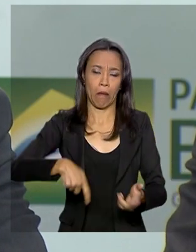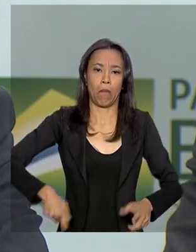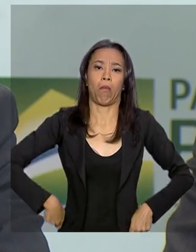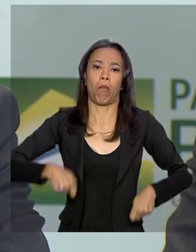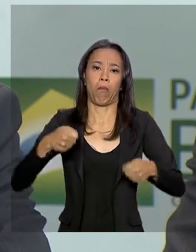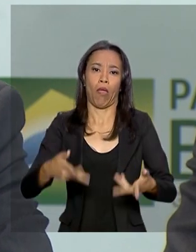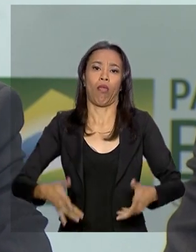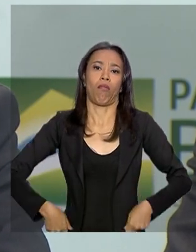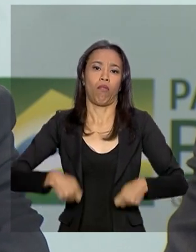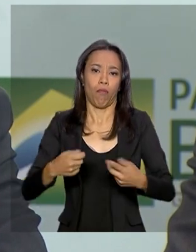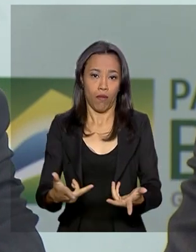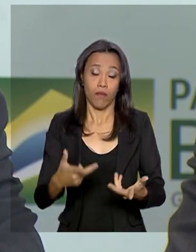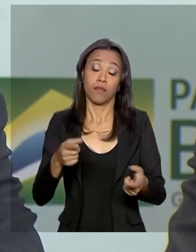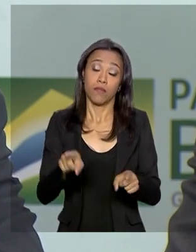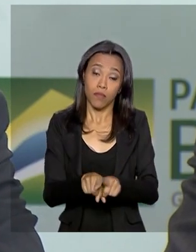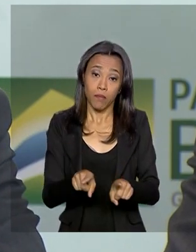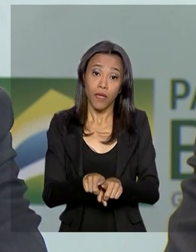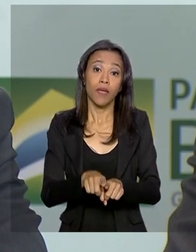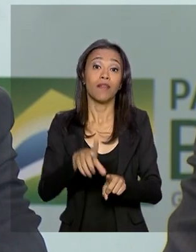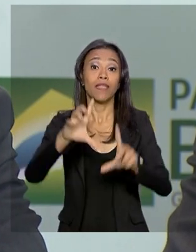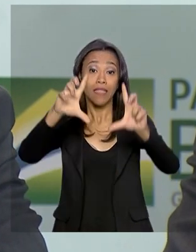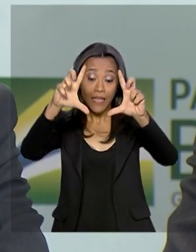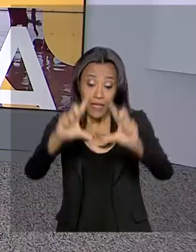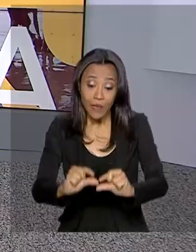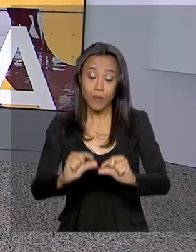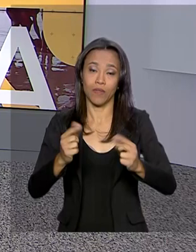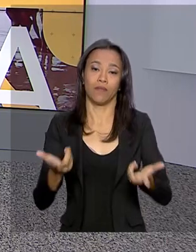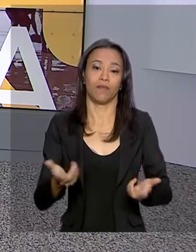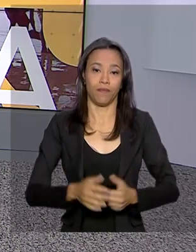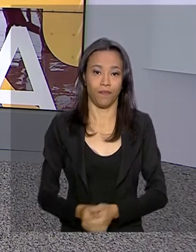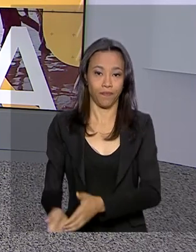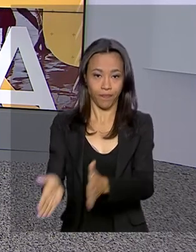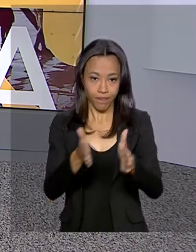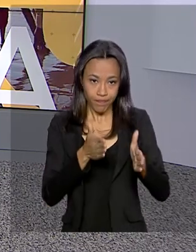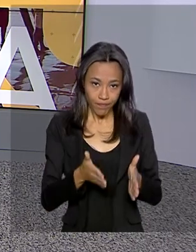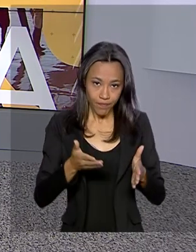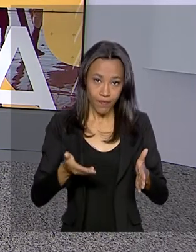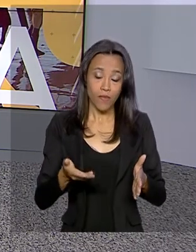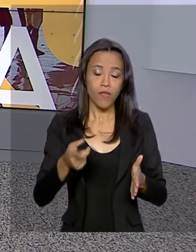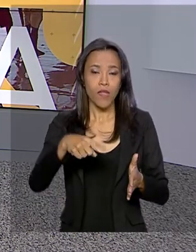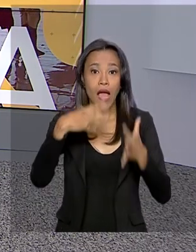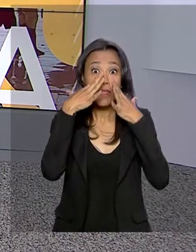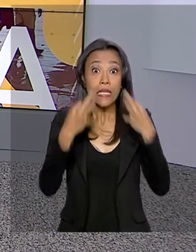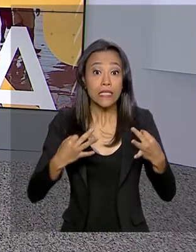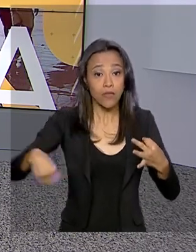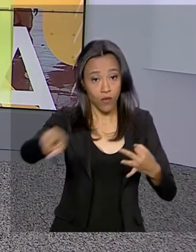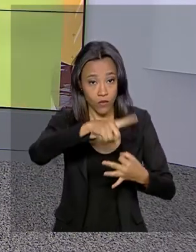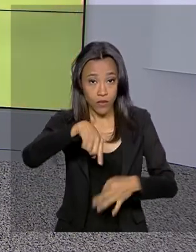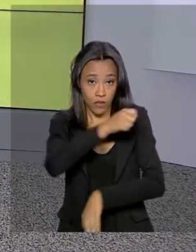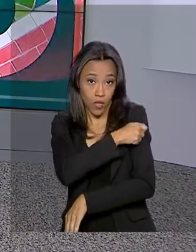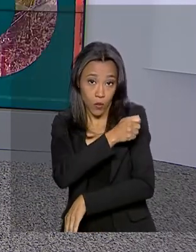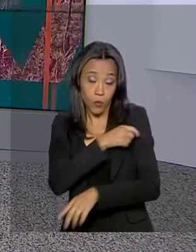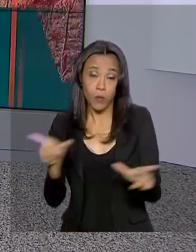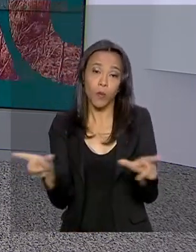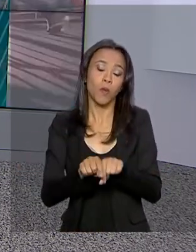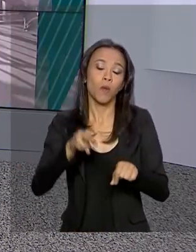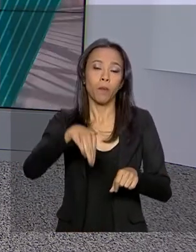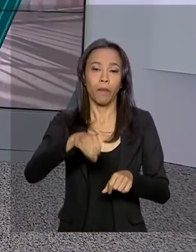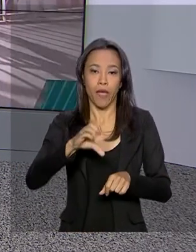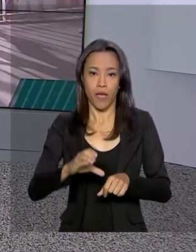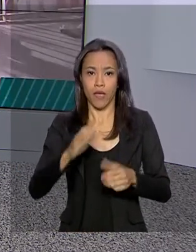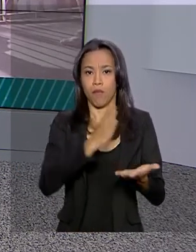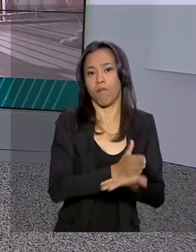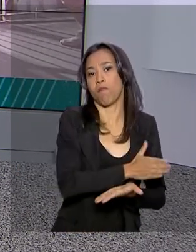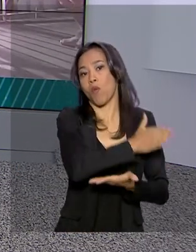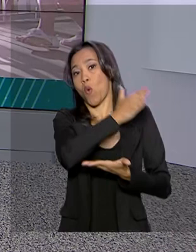também os serviços passam a ser muito mais eficientes. E atenção estudantes, o Ministério da Educação prorrogou o prazo